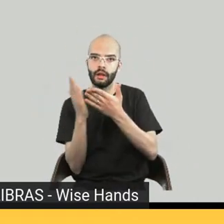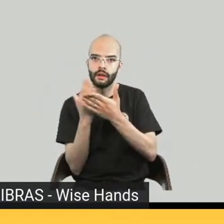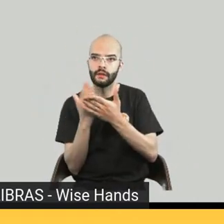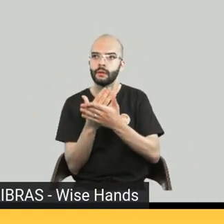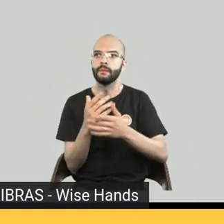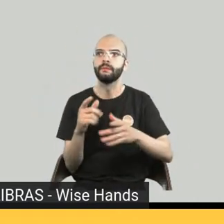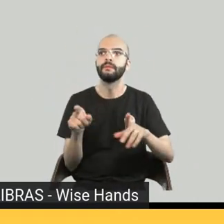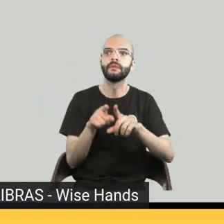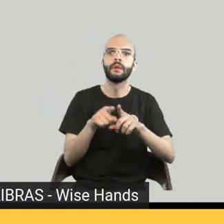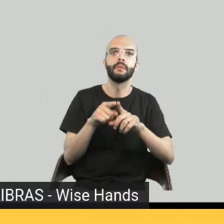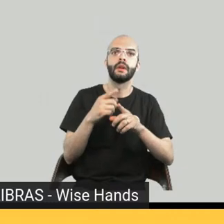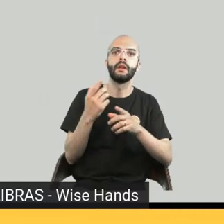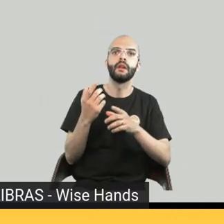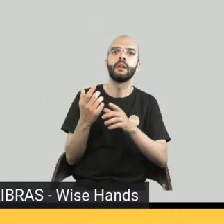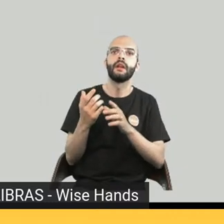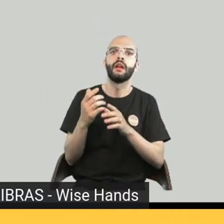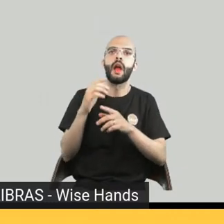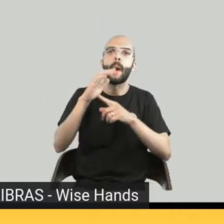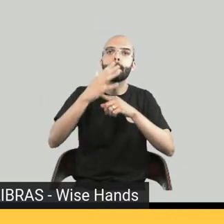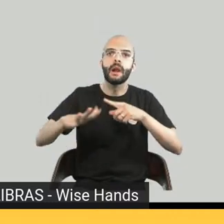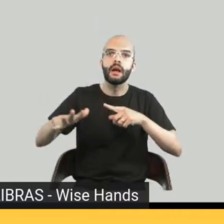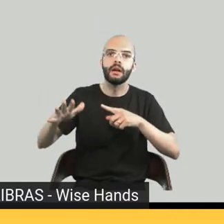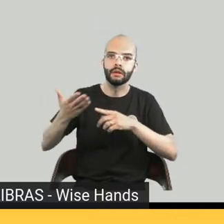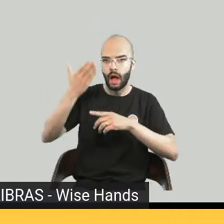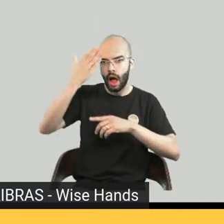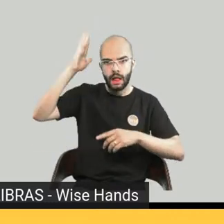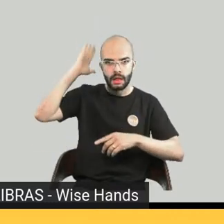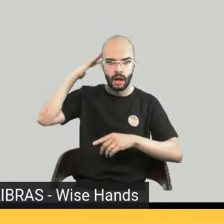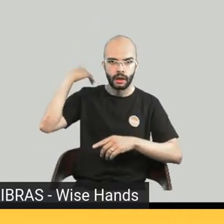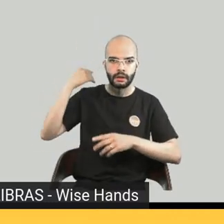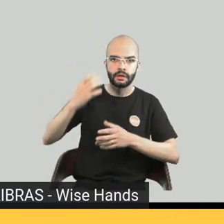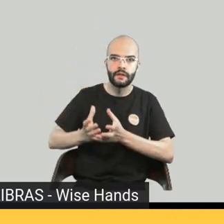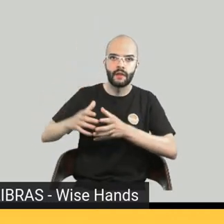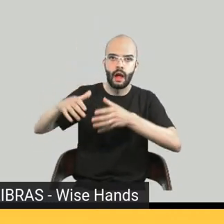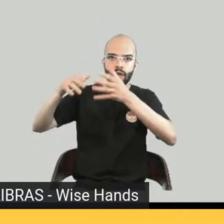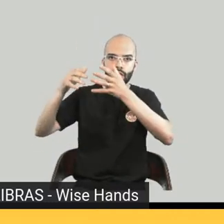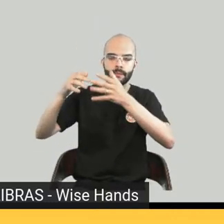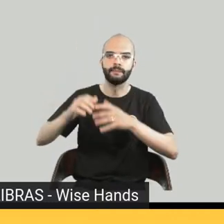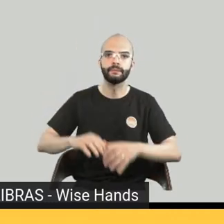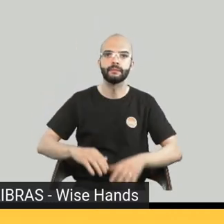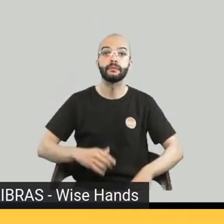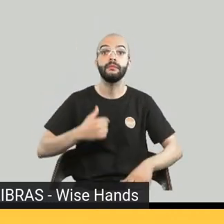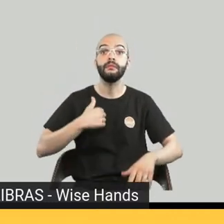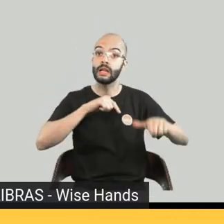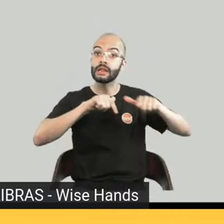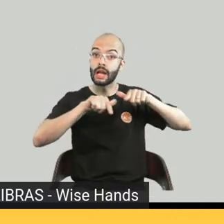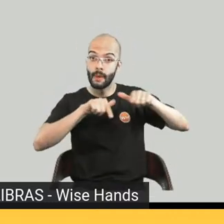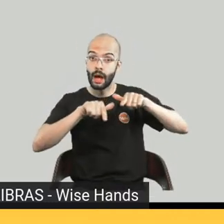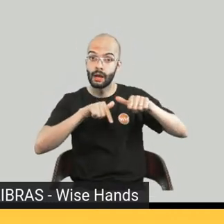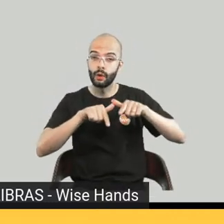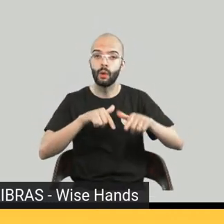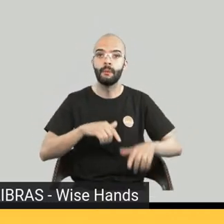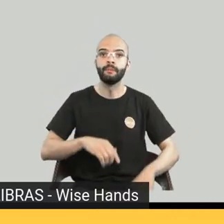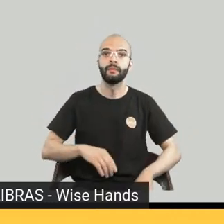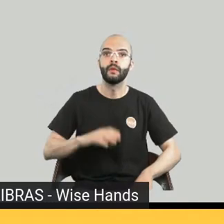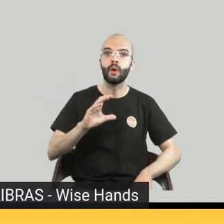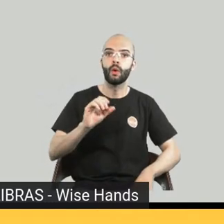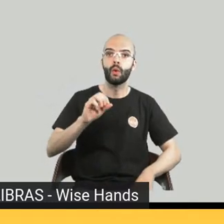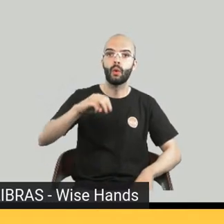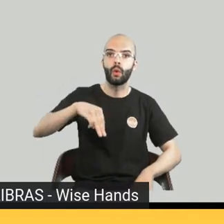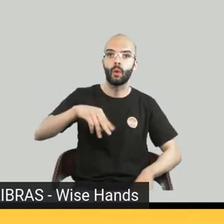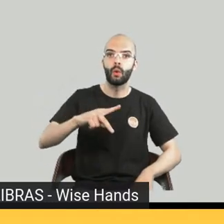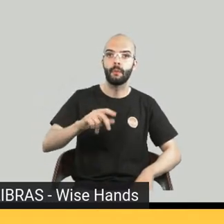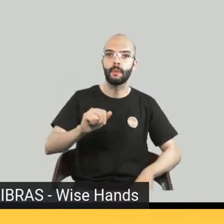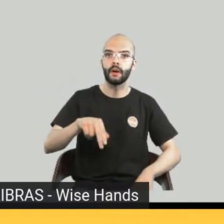trabalho na Companhia das Letras faz dez anos, hoje eu sou gerente de projetos digitais por lá, e eu queria começar então